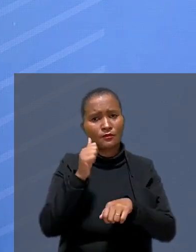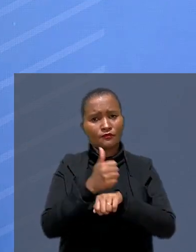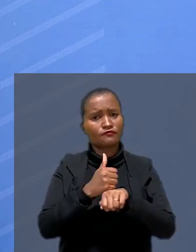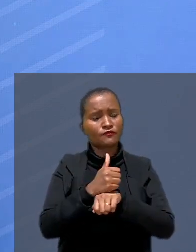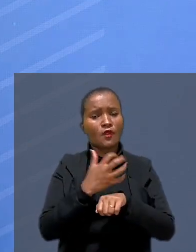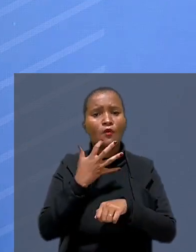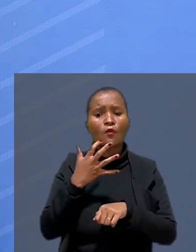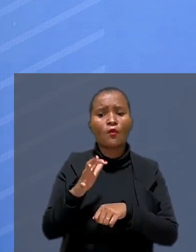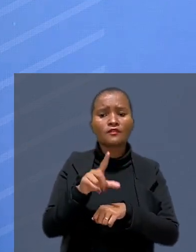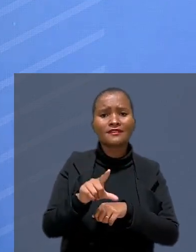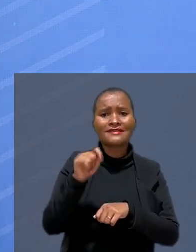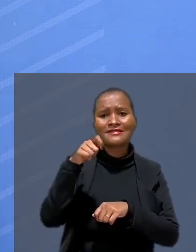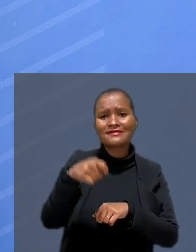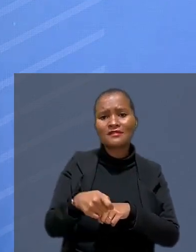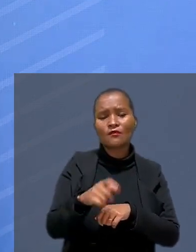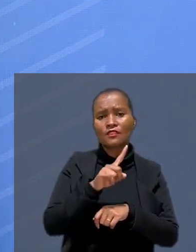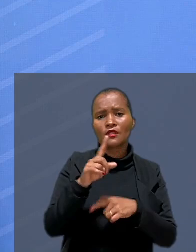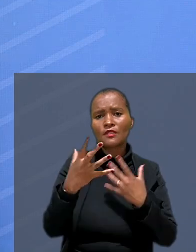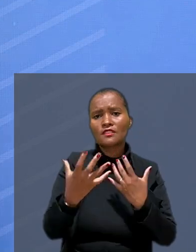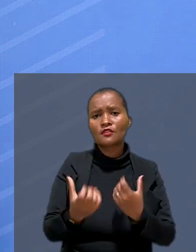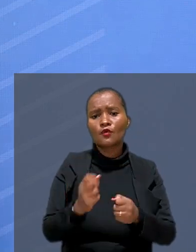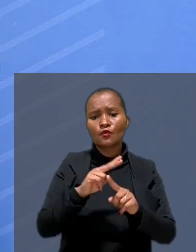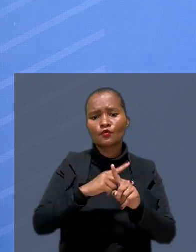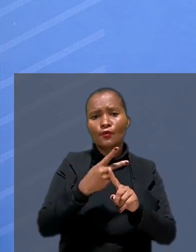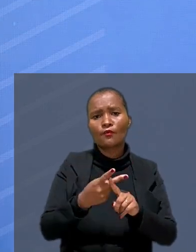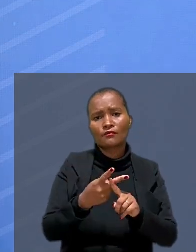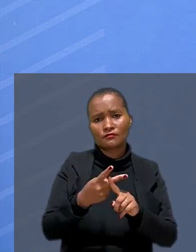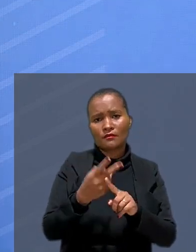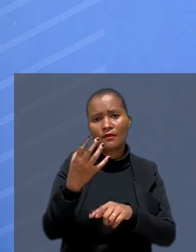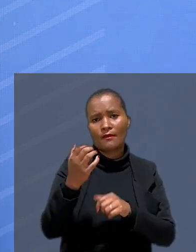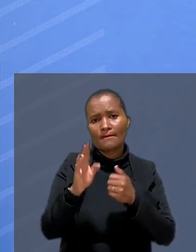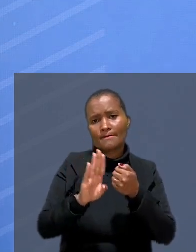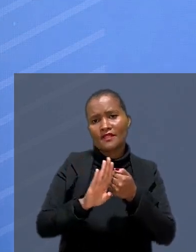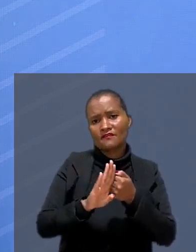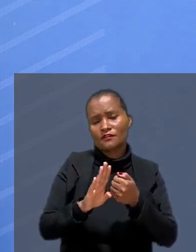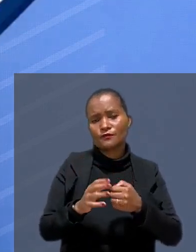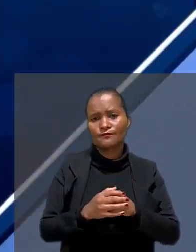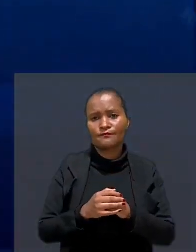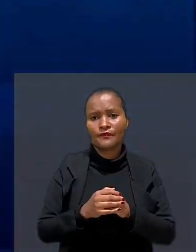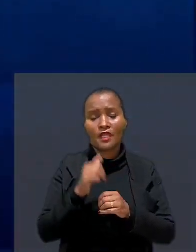profissional contra a decisão que havia negado a duplicação do benefício.